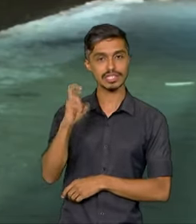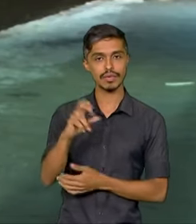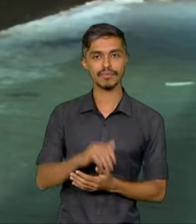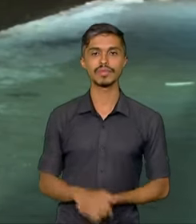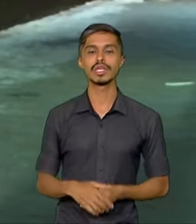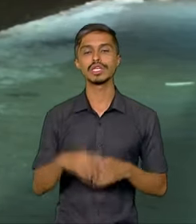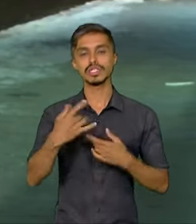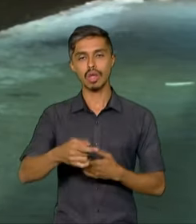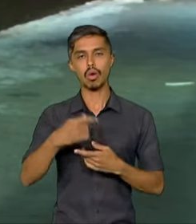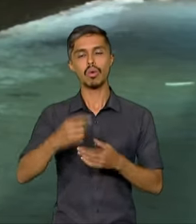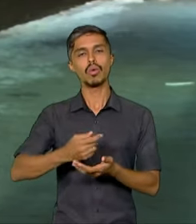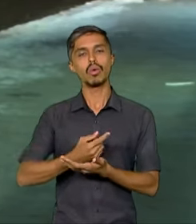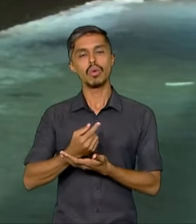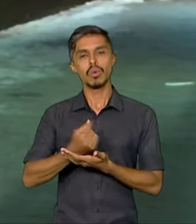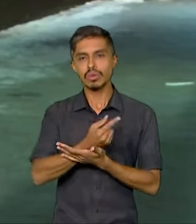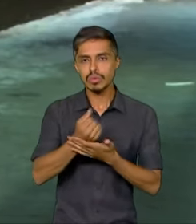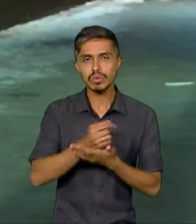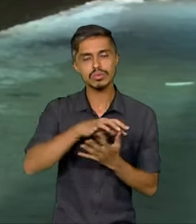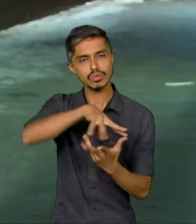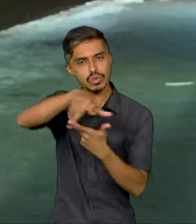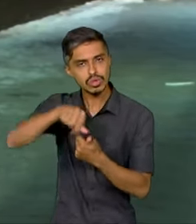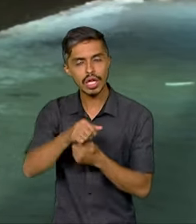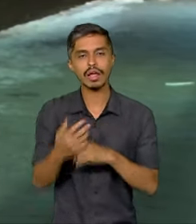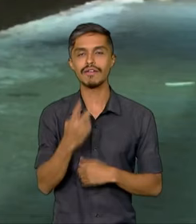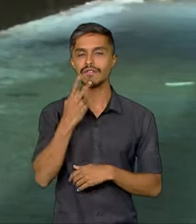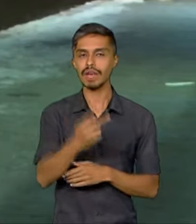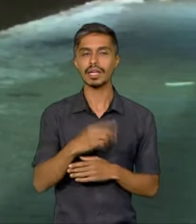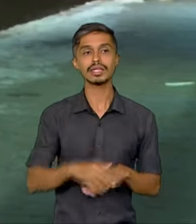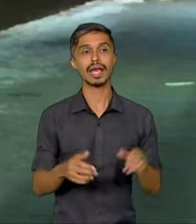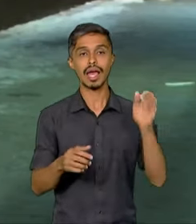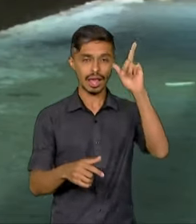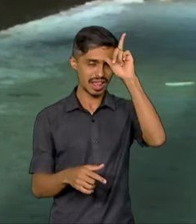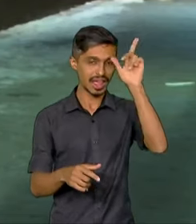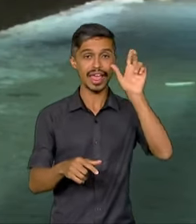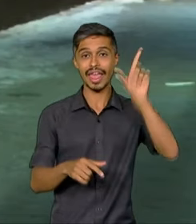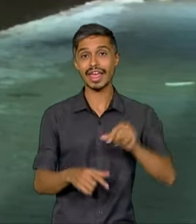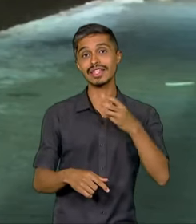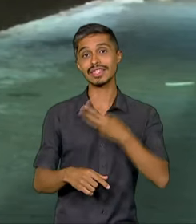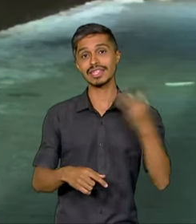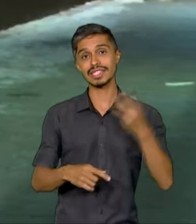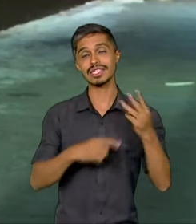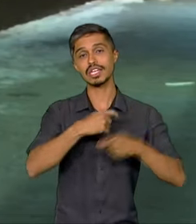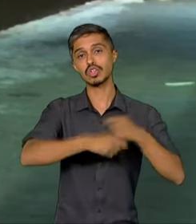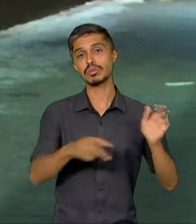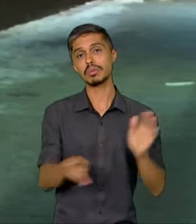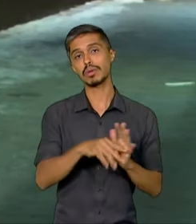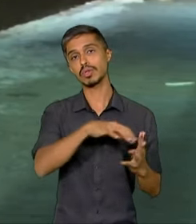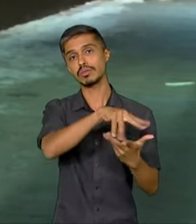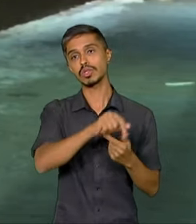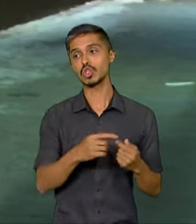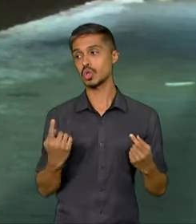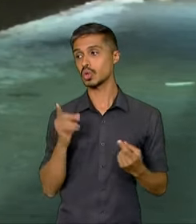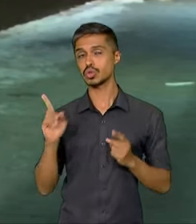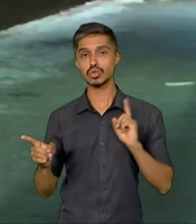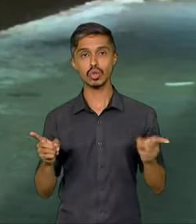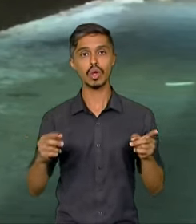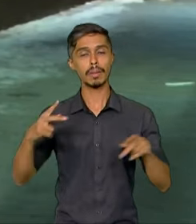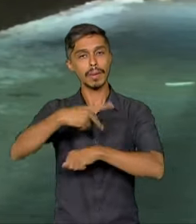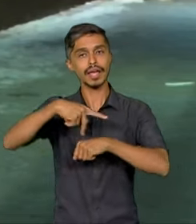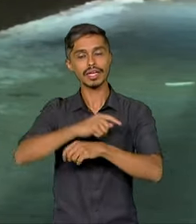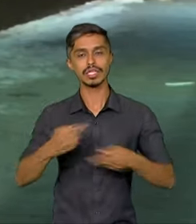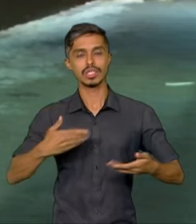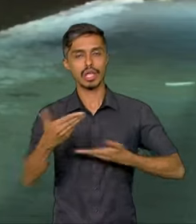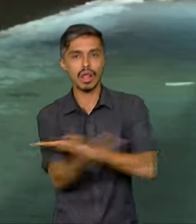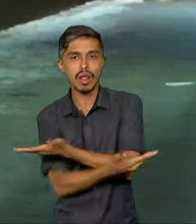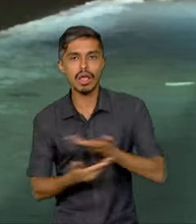Internacional, a Alemanha é hoje a terceira maior economia do mundo. Os dois países são parceiros em comércio e